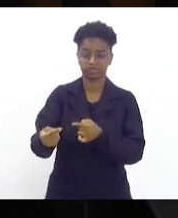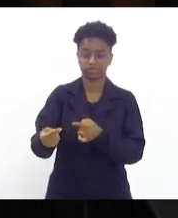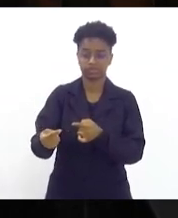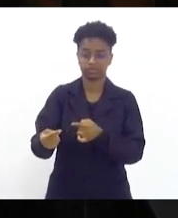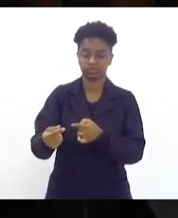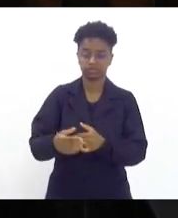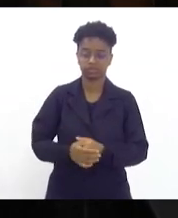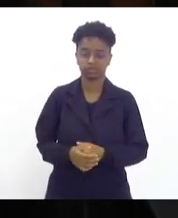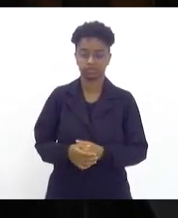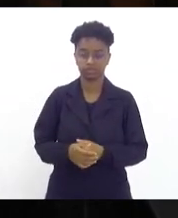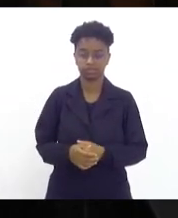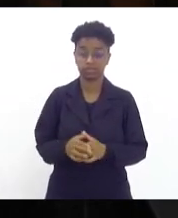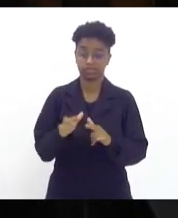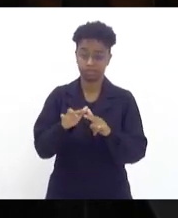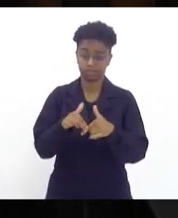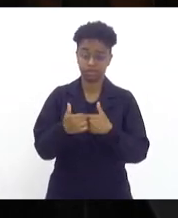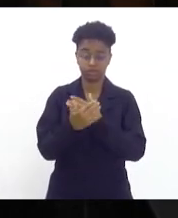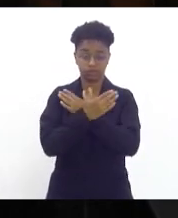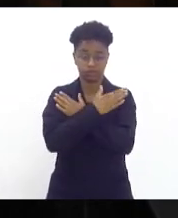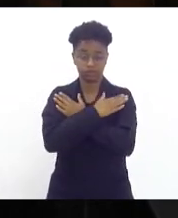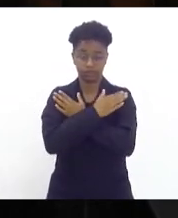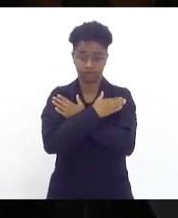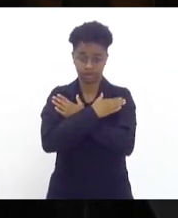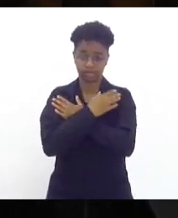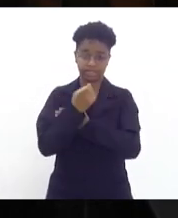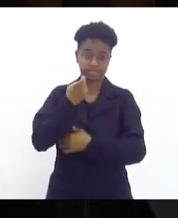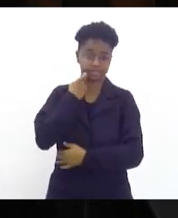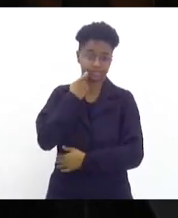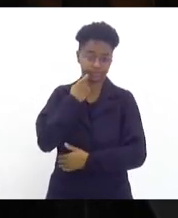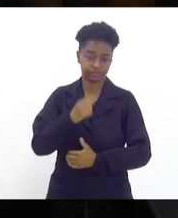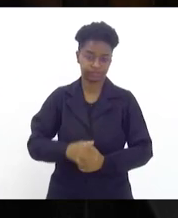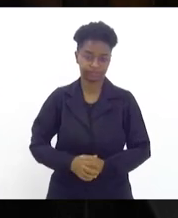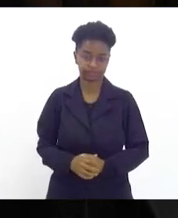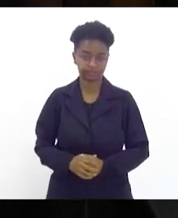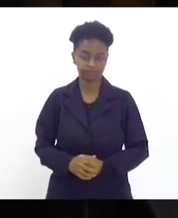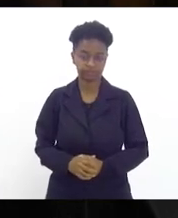do ponto facultativo na sexta-feira.